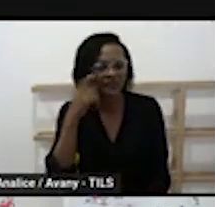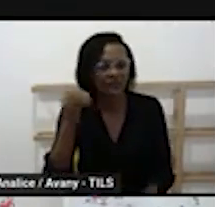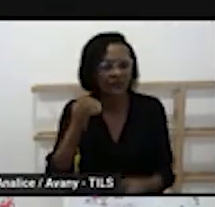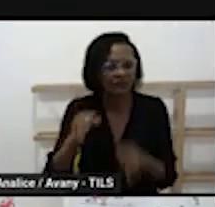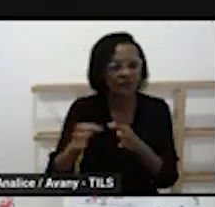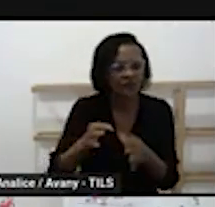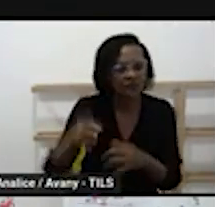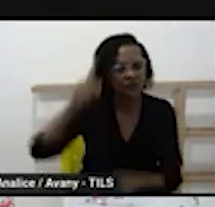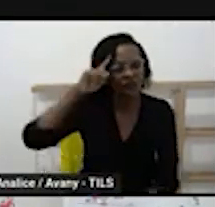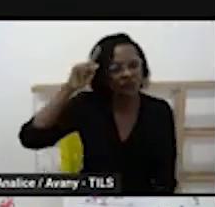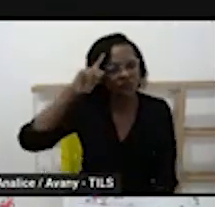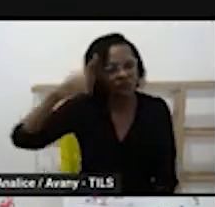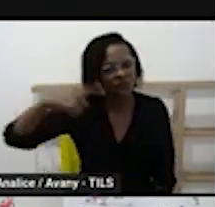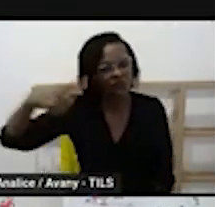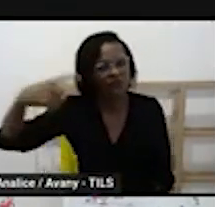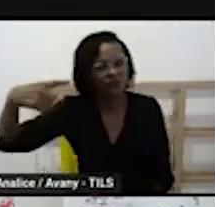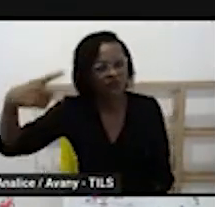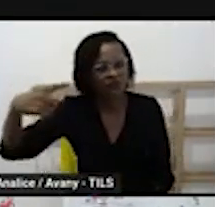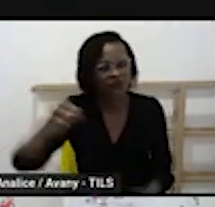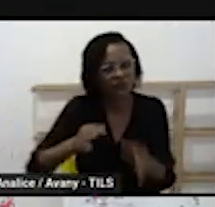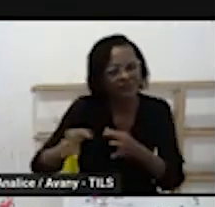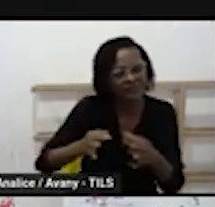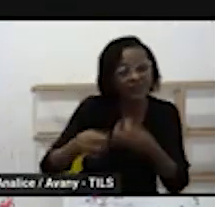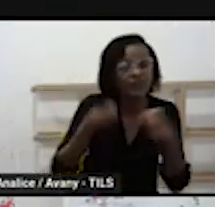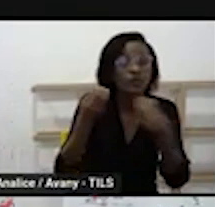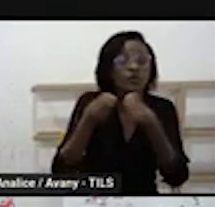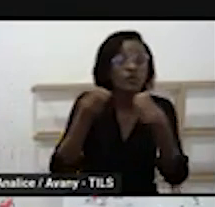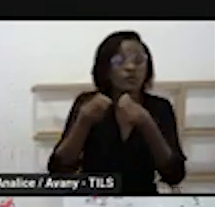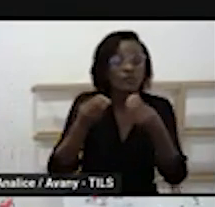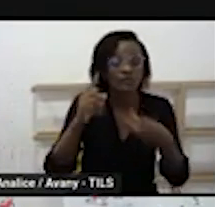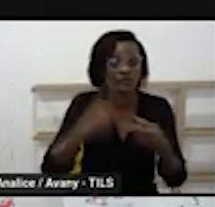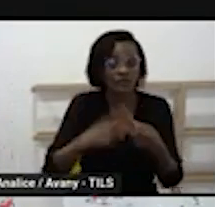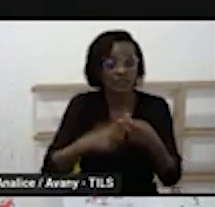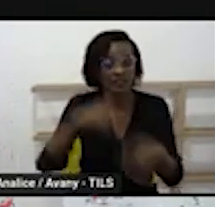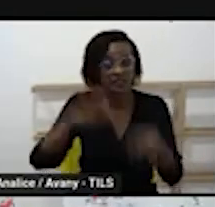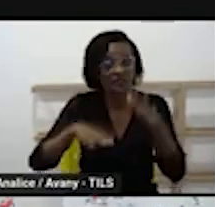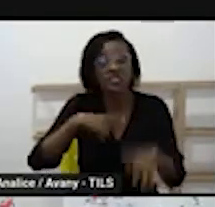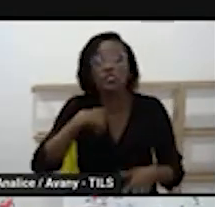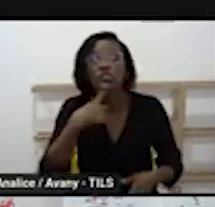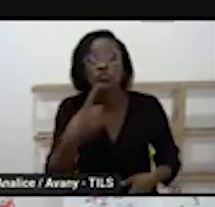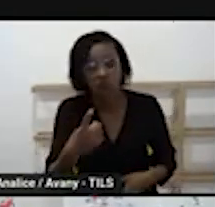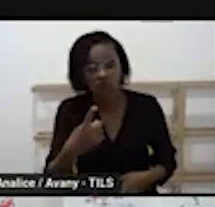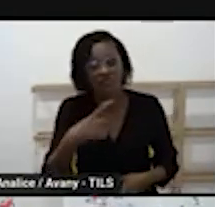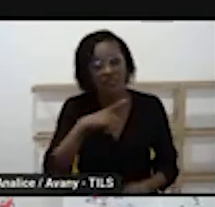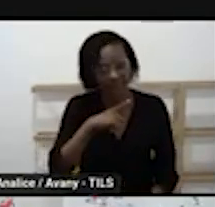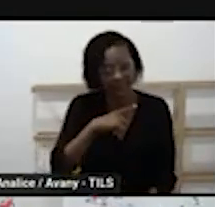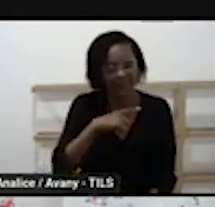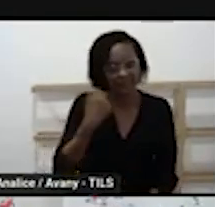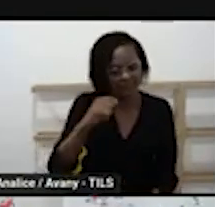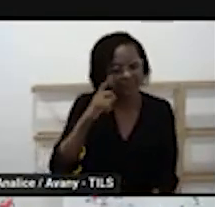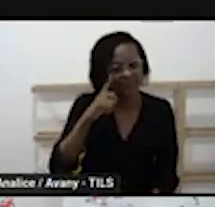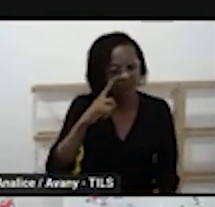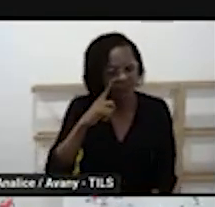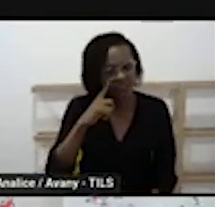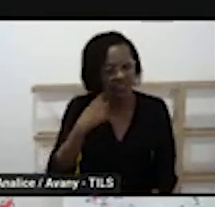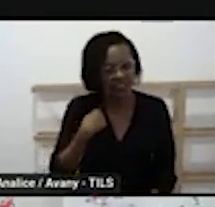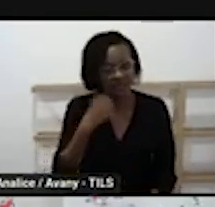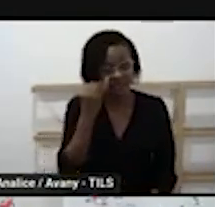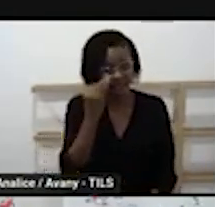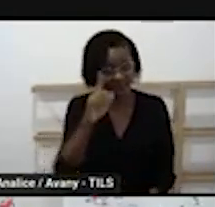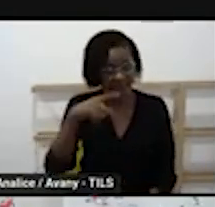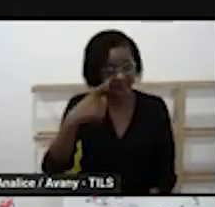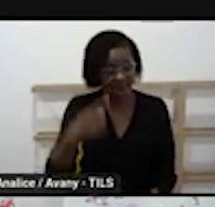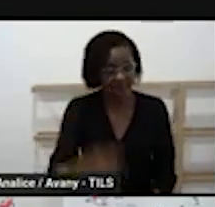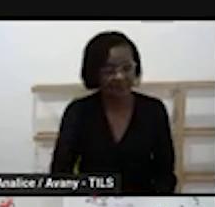como é que essa rotina ela pode ser estruturada que foi uma grande dúvida de vocês então nós trouxemos essa discussão esse encontro formativo hoje